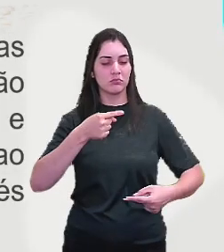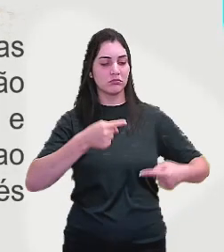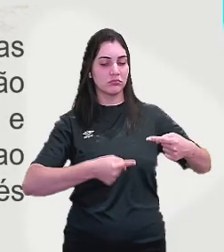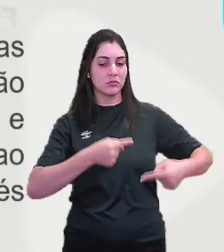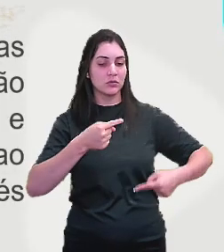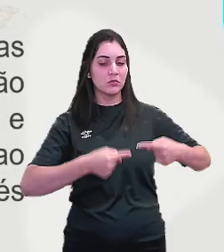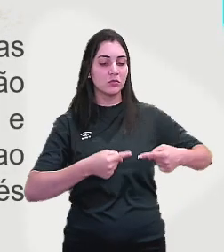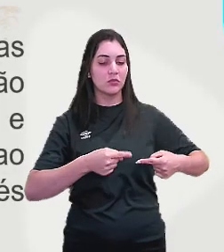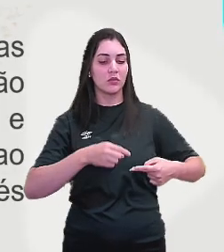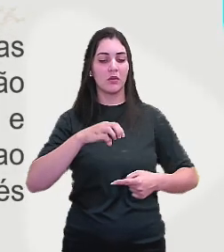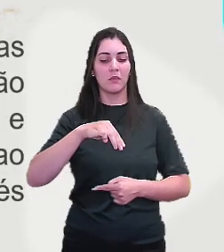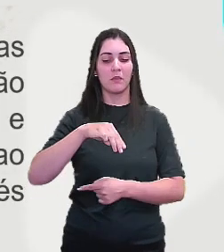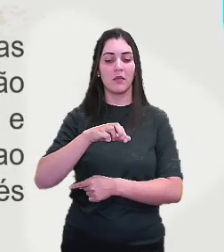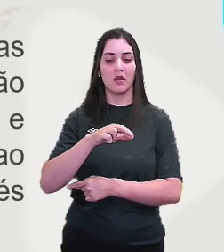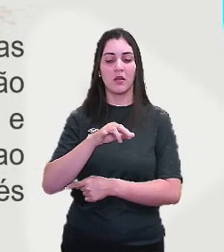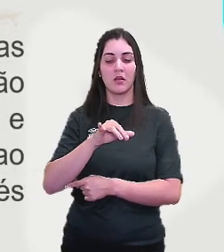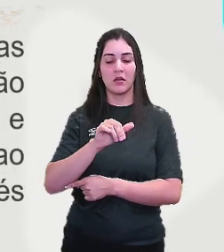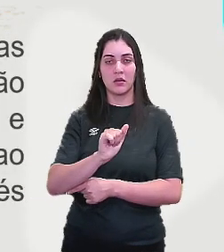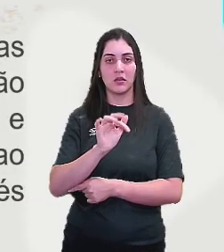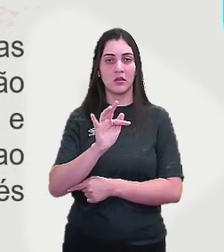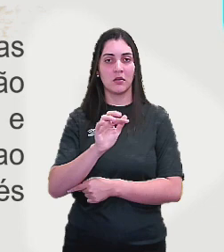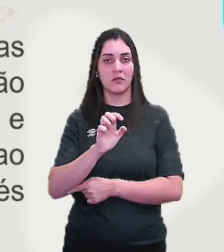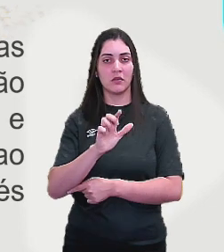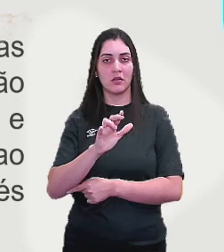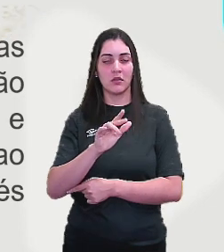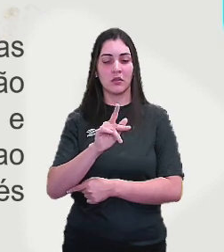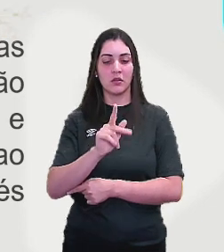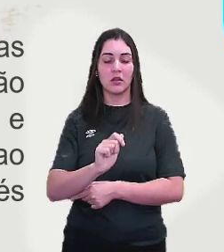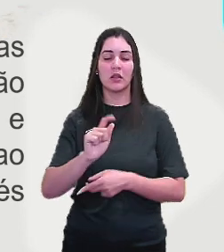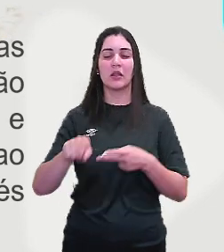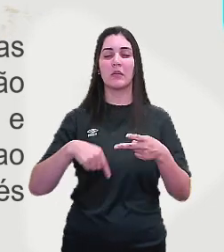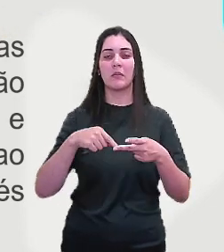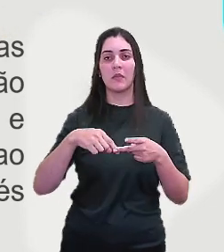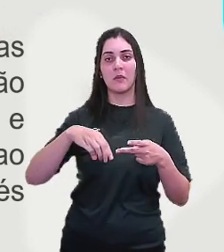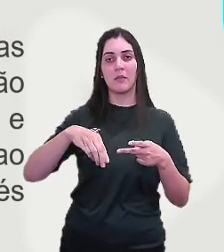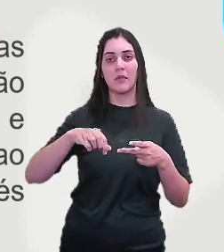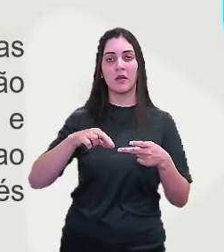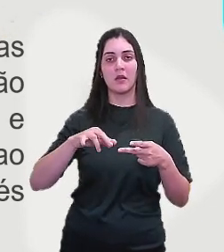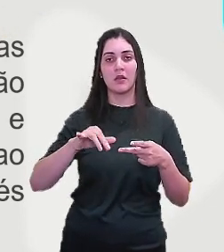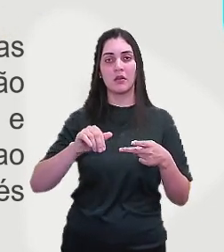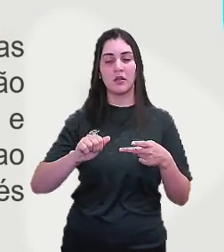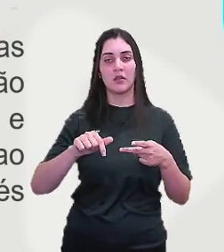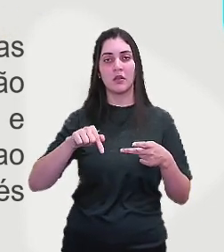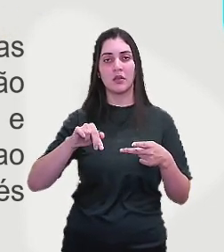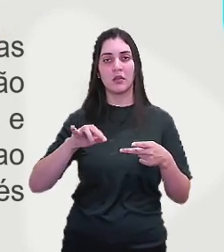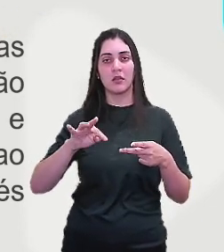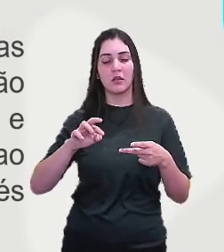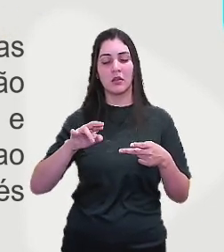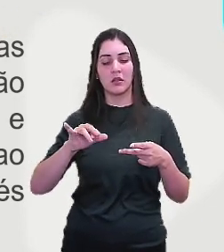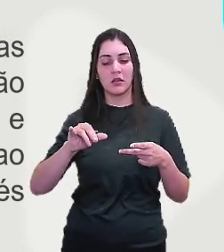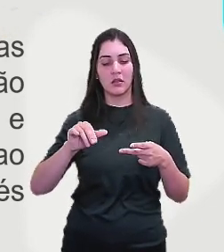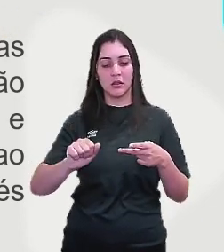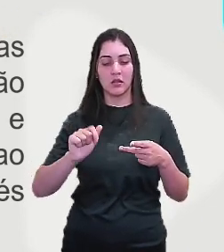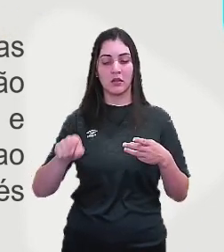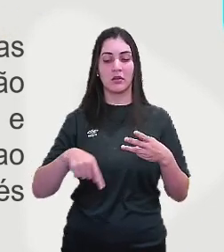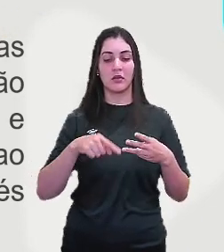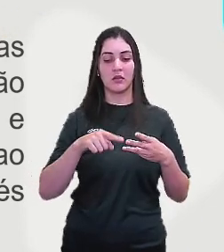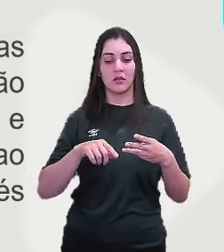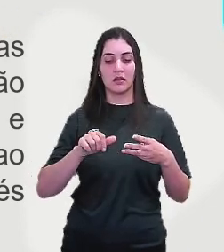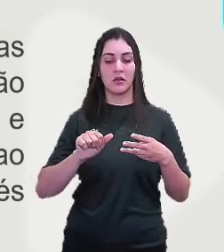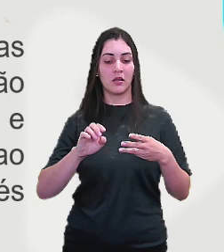Maria Filipa, como a Maria Quitéria, como a Abadeza, que vão